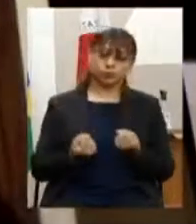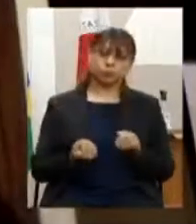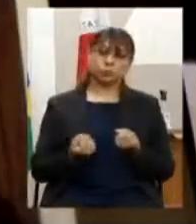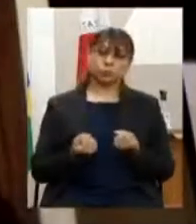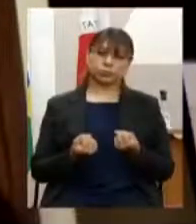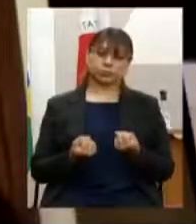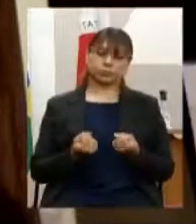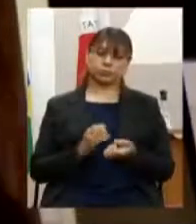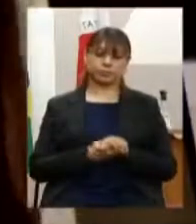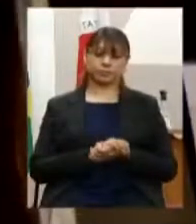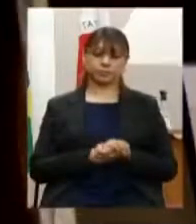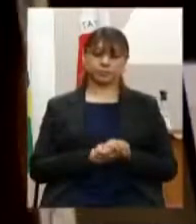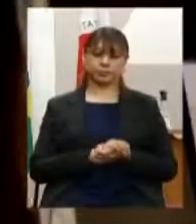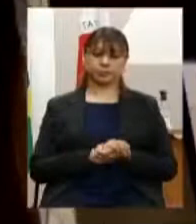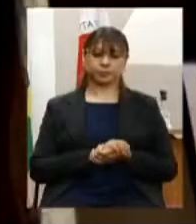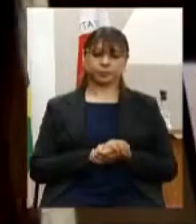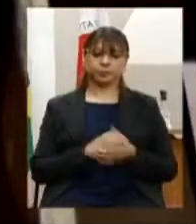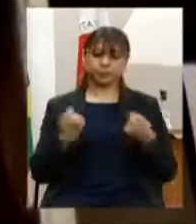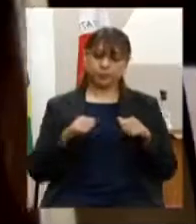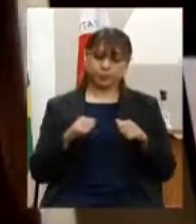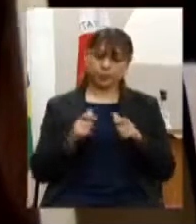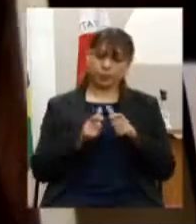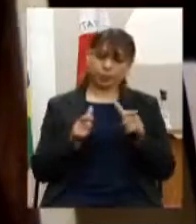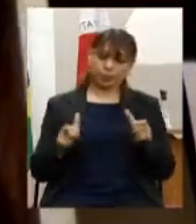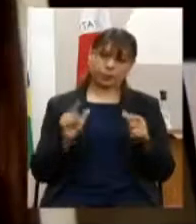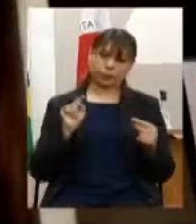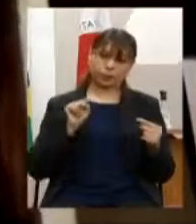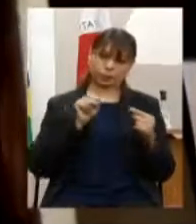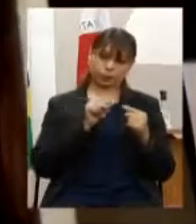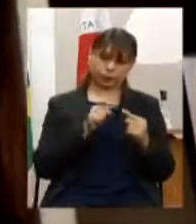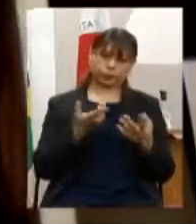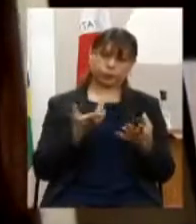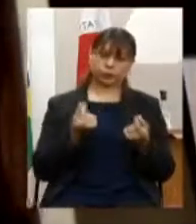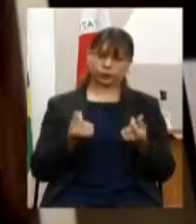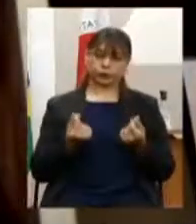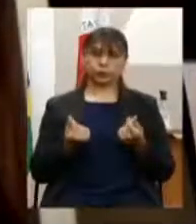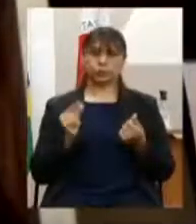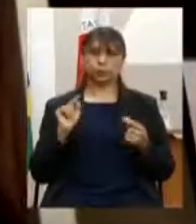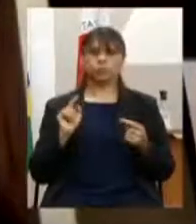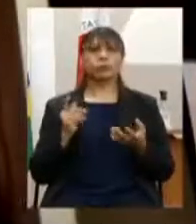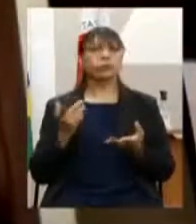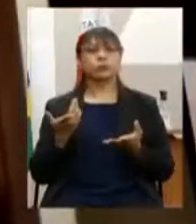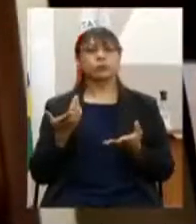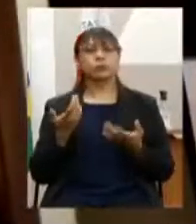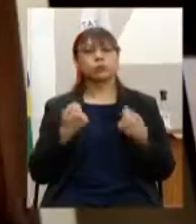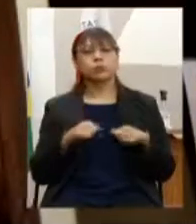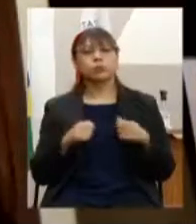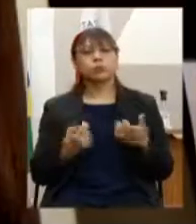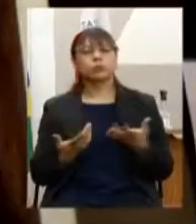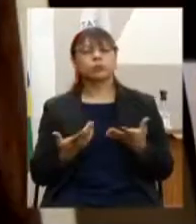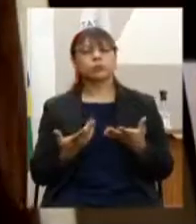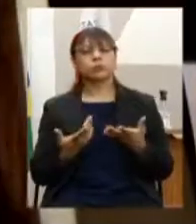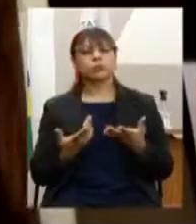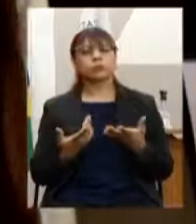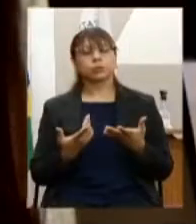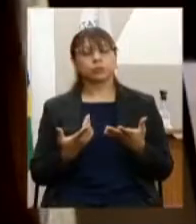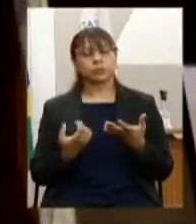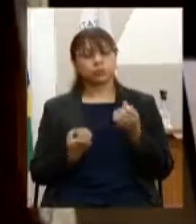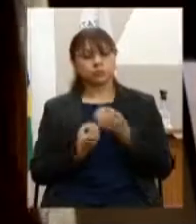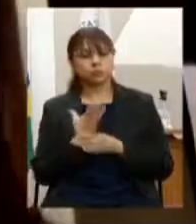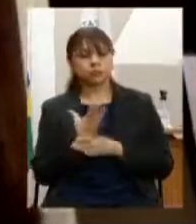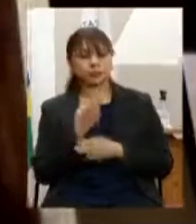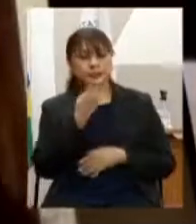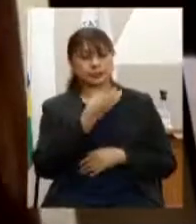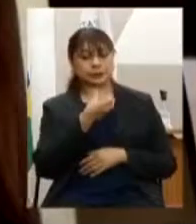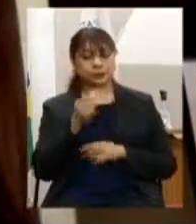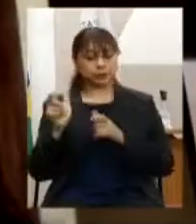acréscimo de recursos à meta financeira com vistas à implementação efetiva das 36